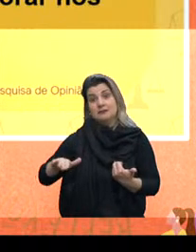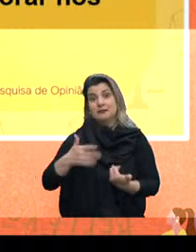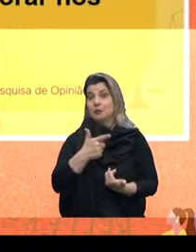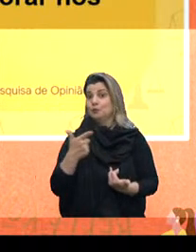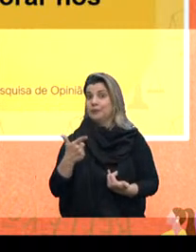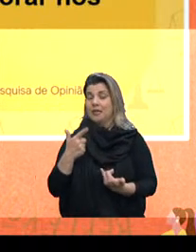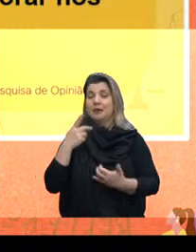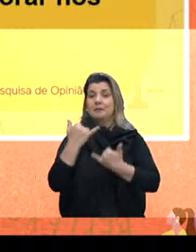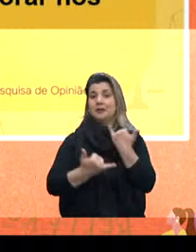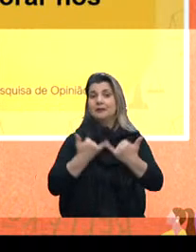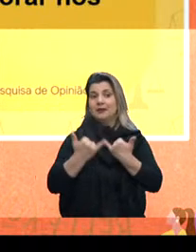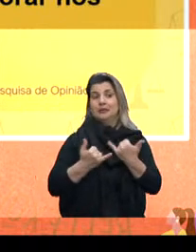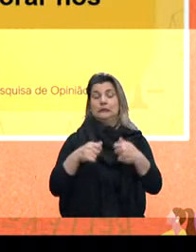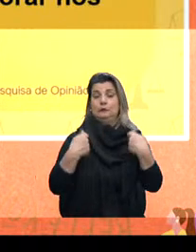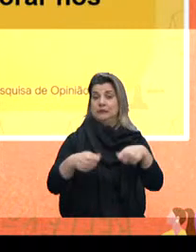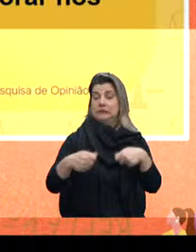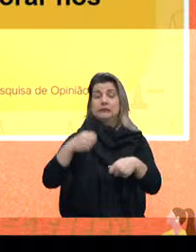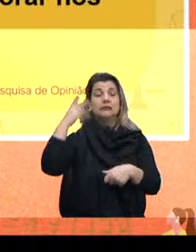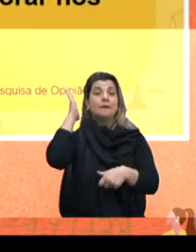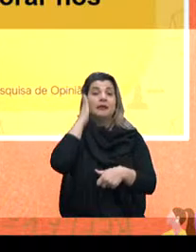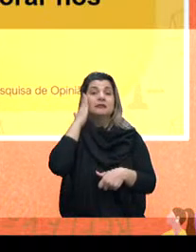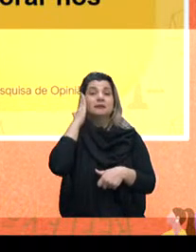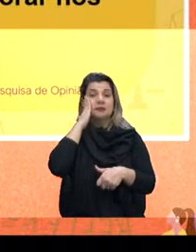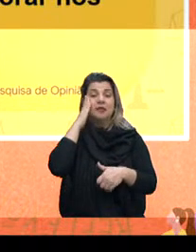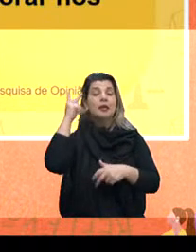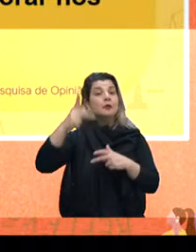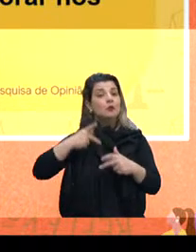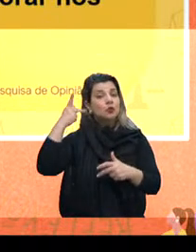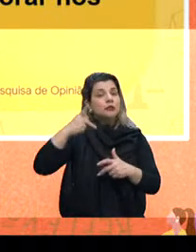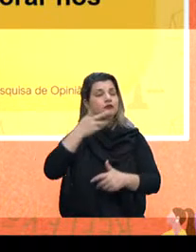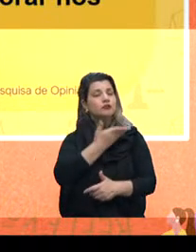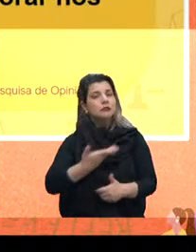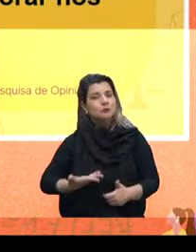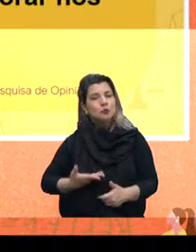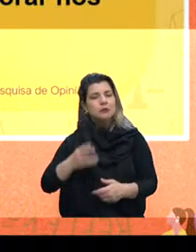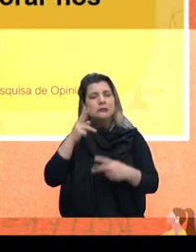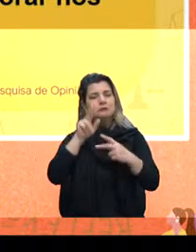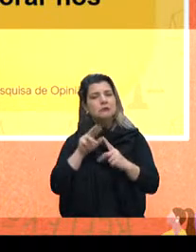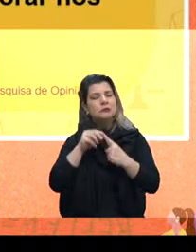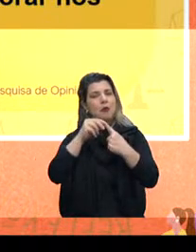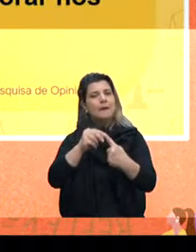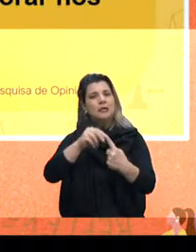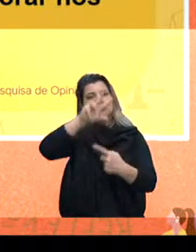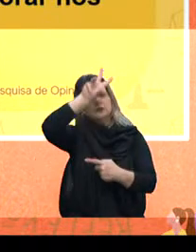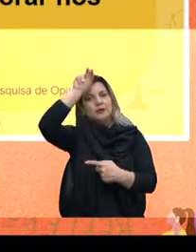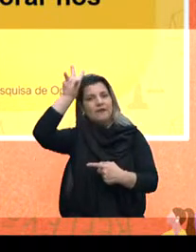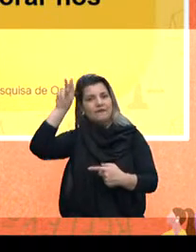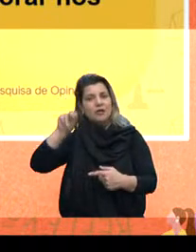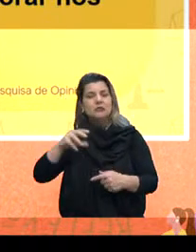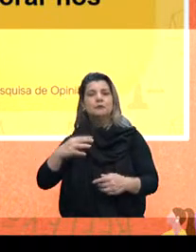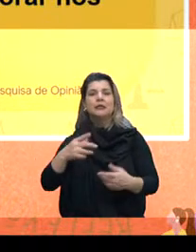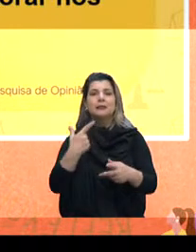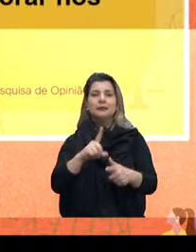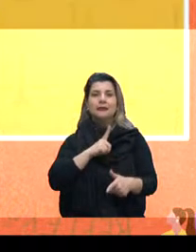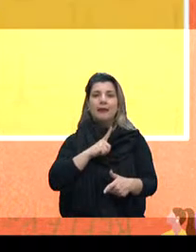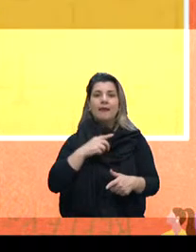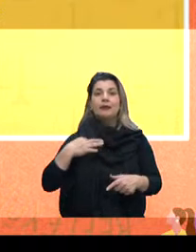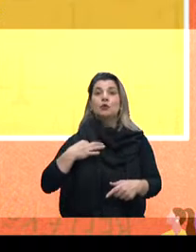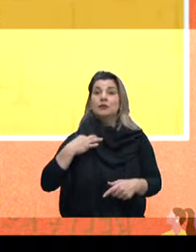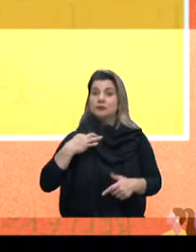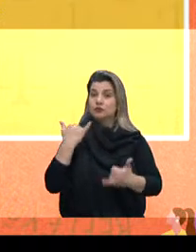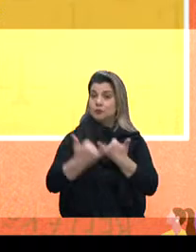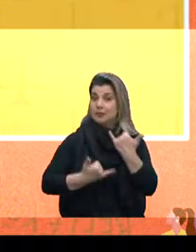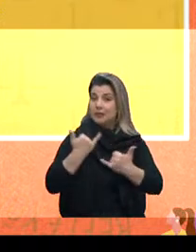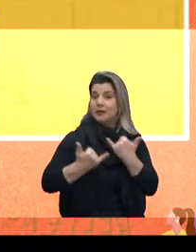políticas públicas, e principalmente os prefeitos que estejam nos ouvindo, para que haja doação de brinquedos para as famílias de Bolsa Família.